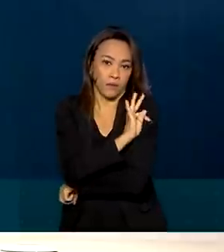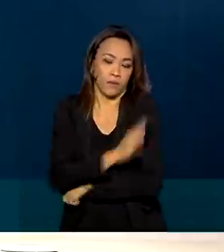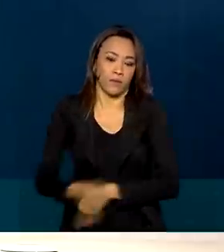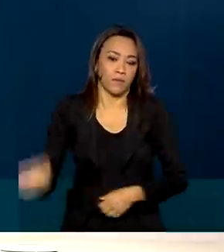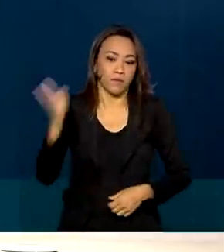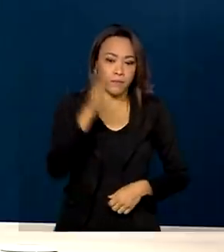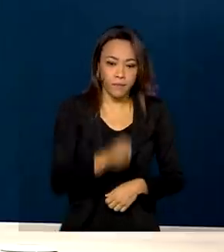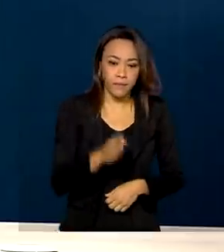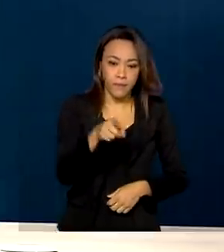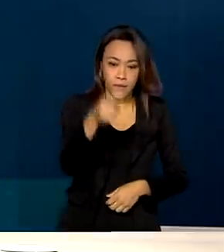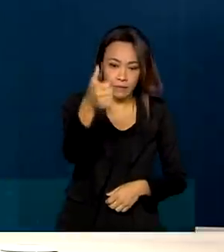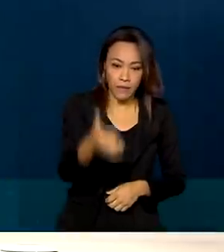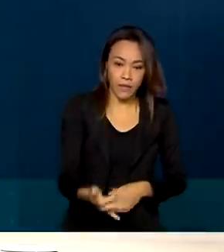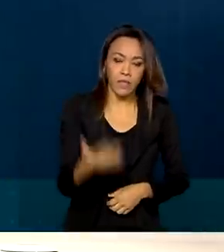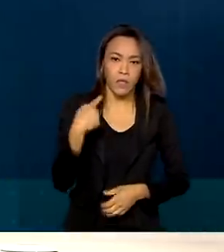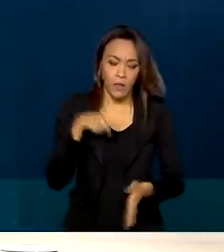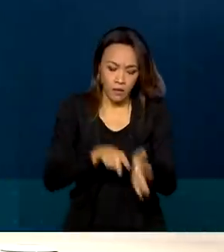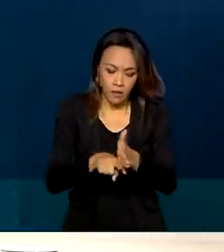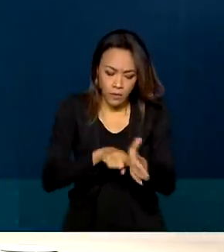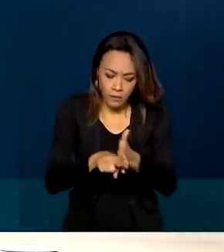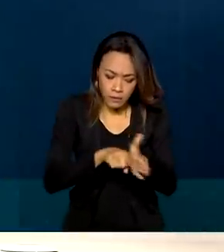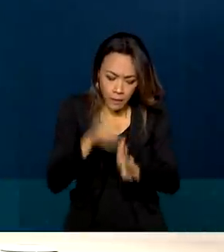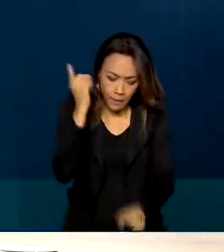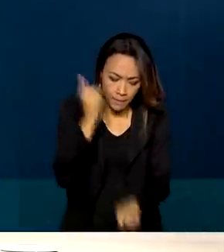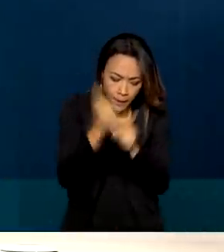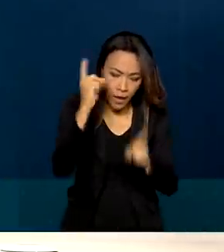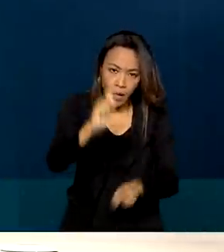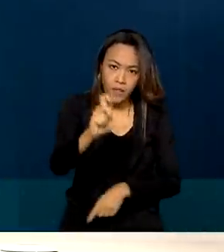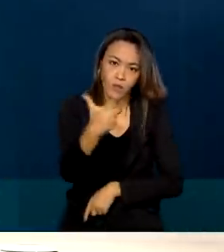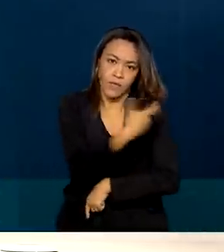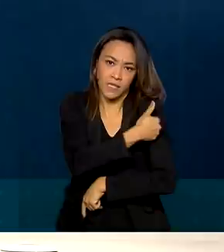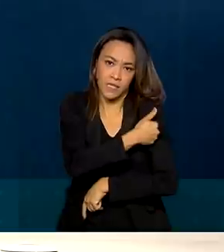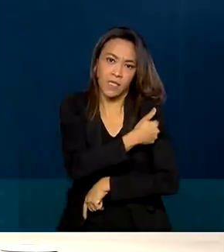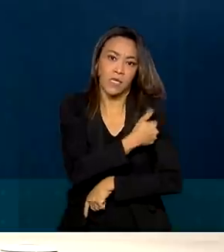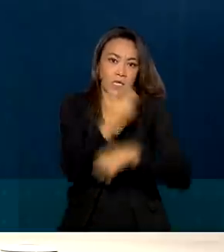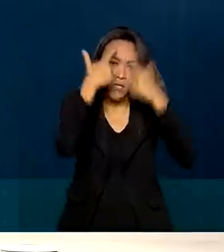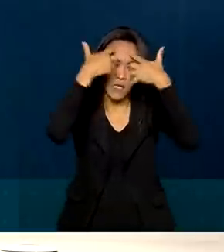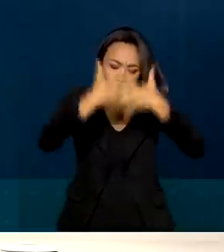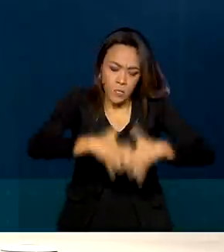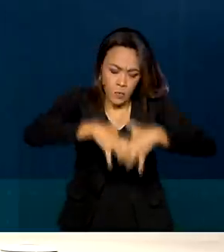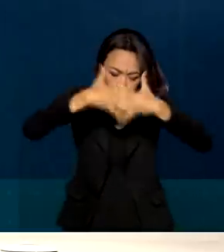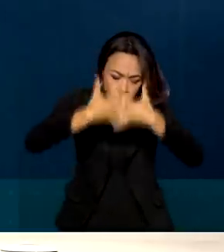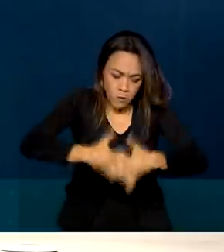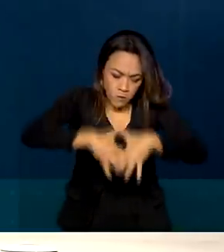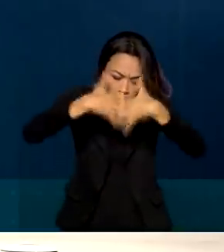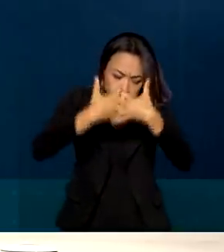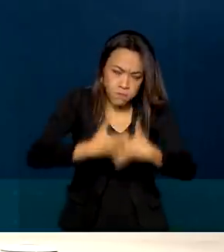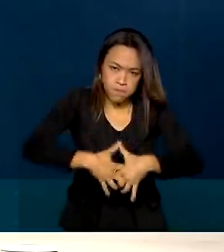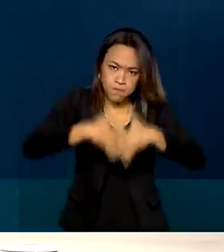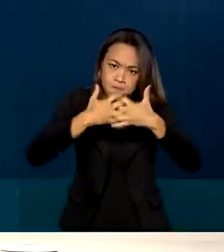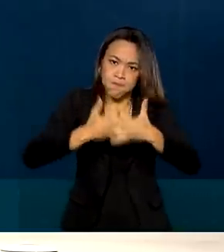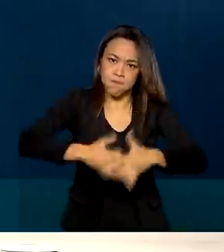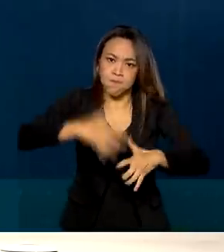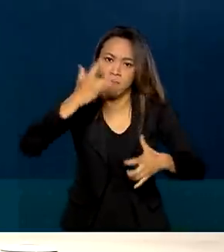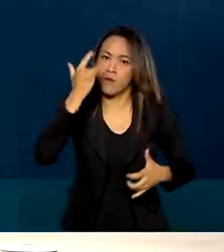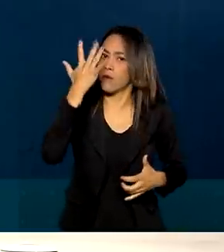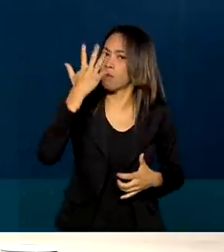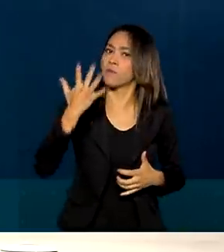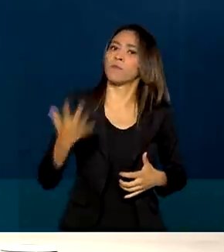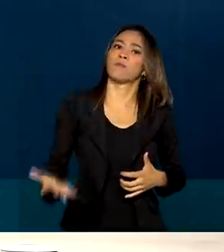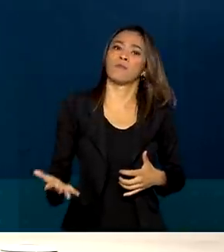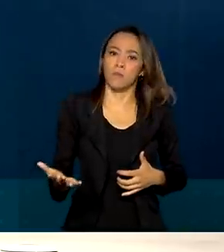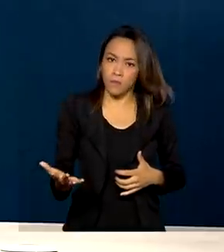desenvolvimento de uma vacina é complexo. É de absoluta normalidade as